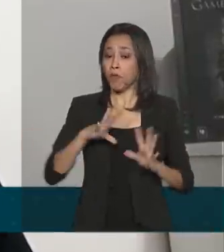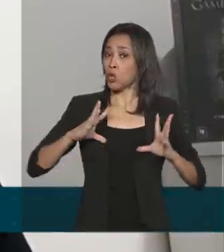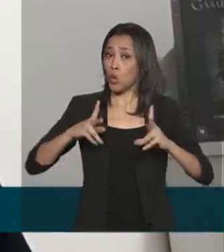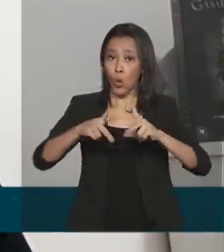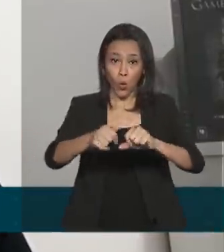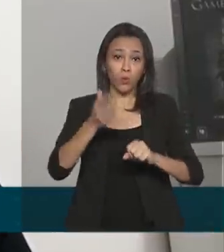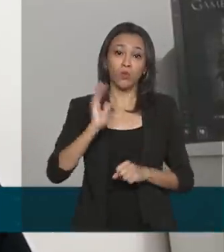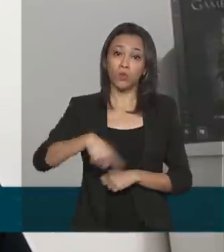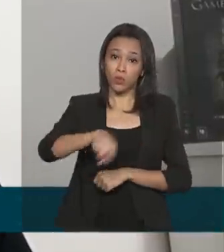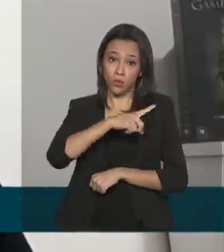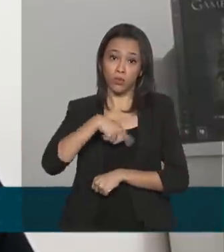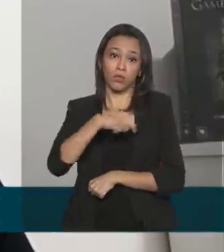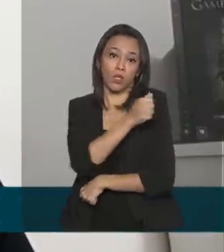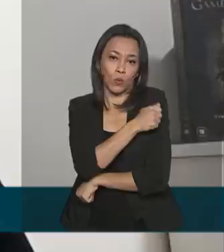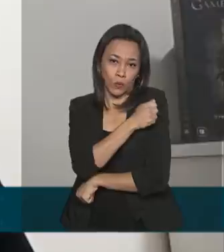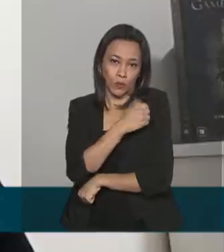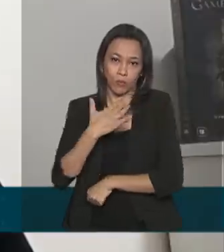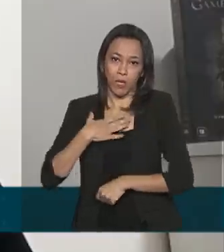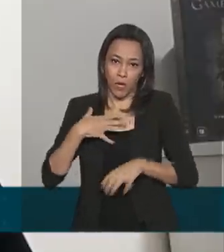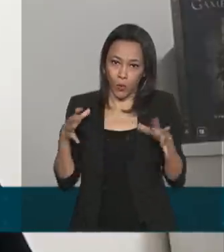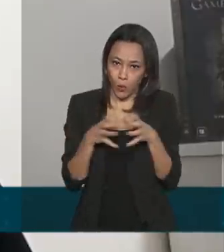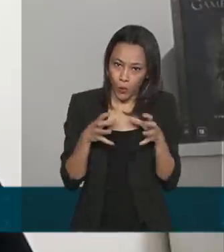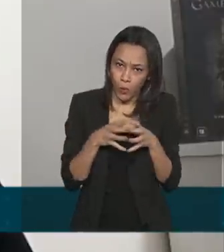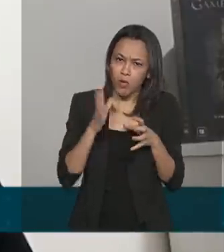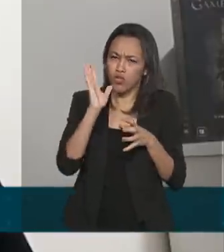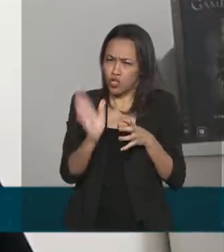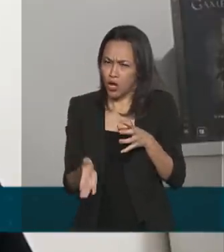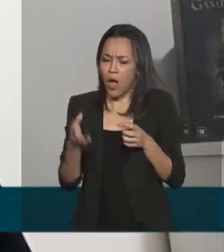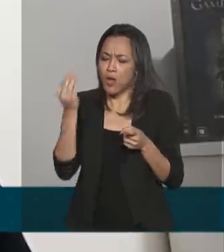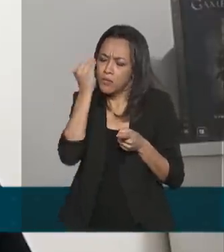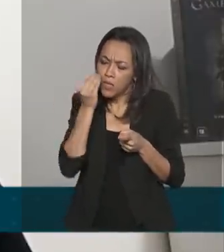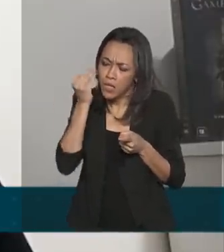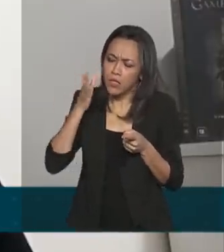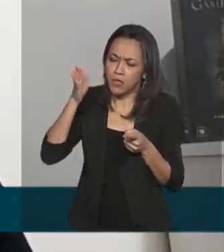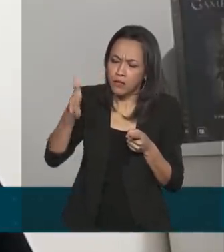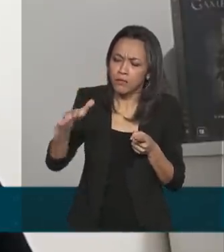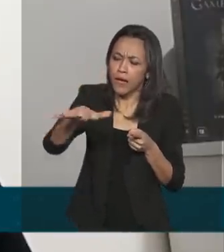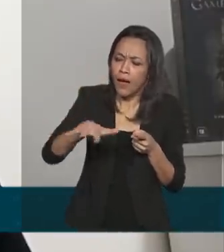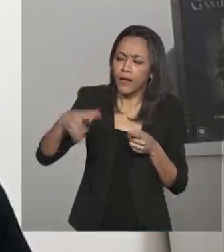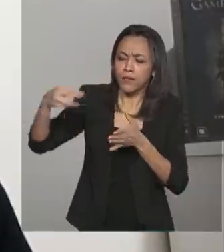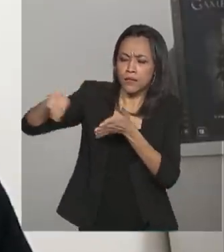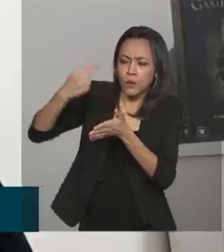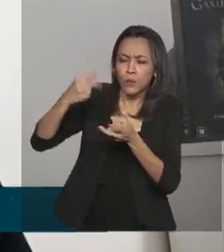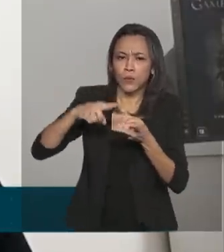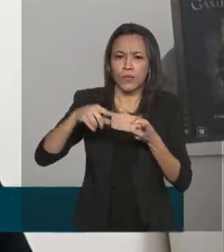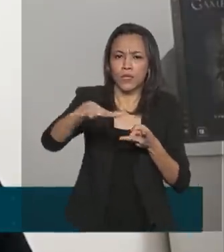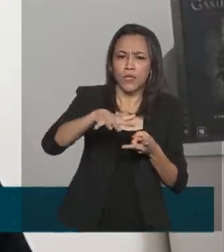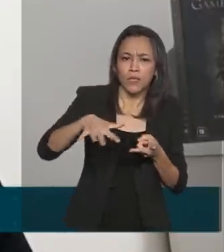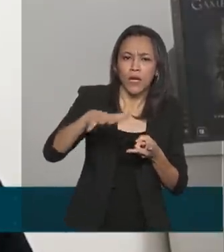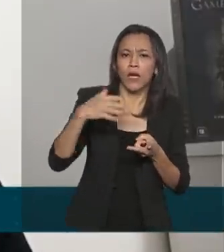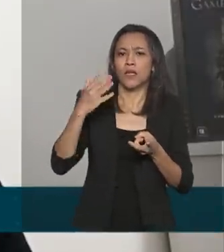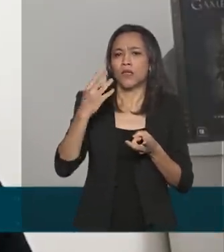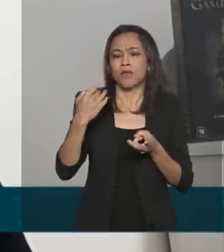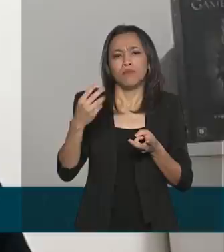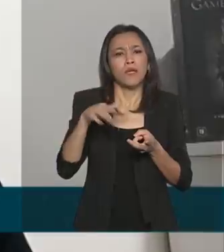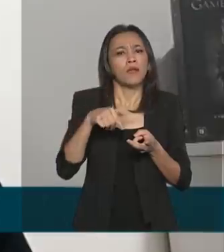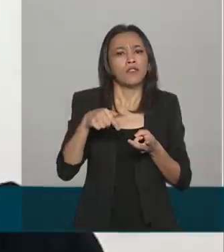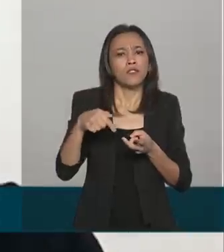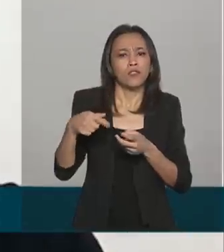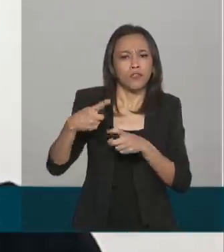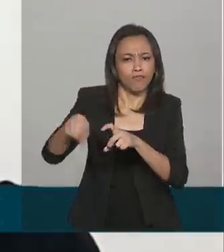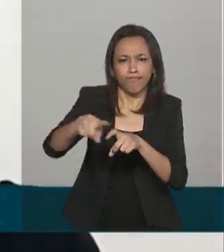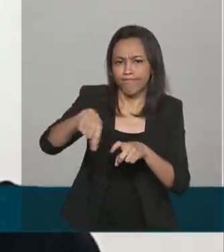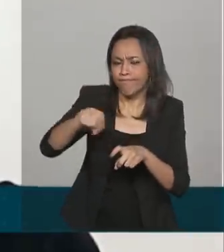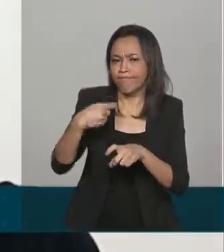rodado pelas cinco grandes áreas, que são clínica médica, preventiva, cirúrgica, GO e pediatria.